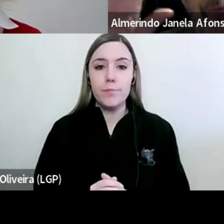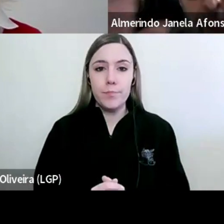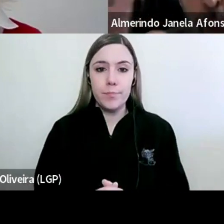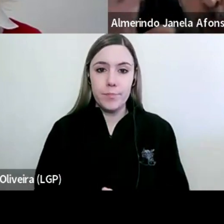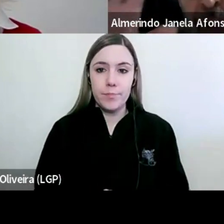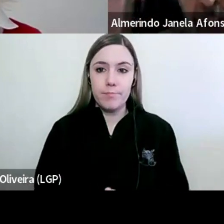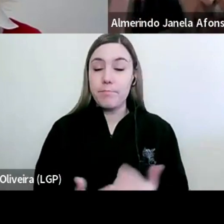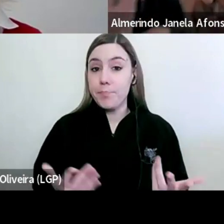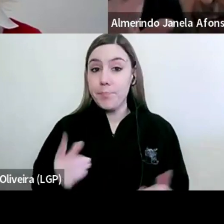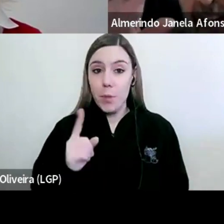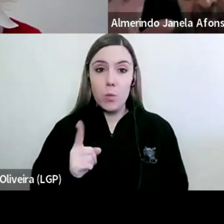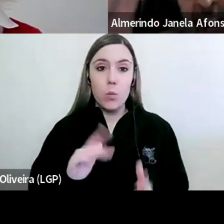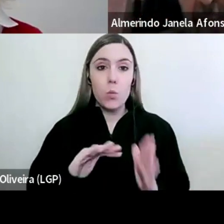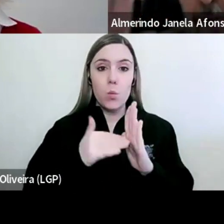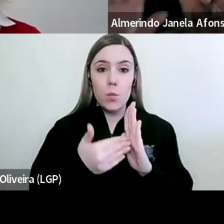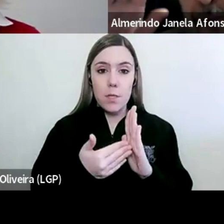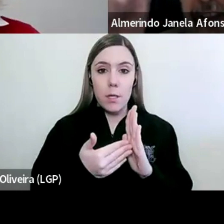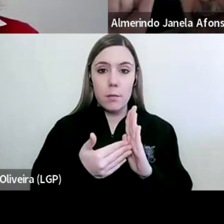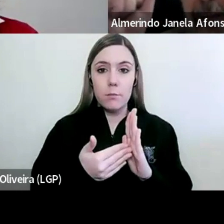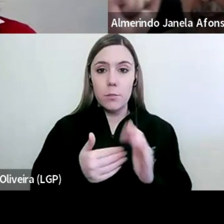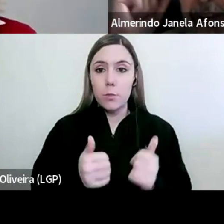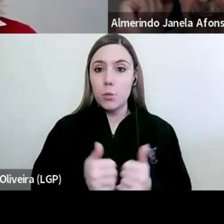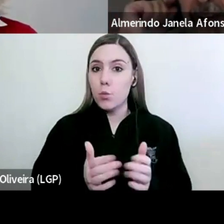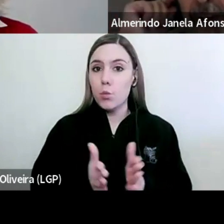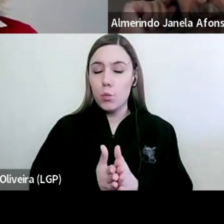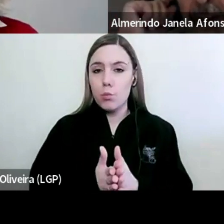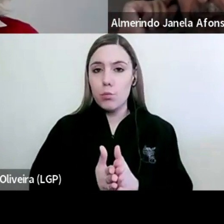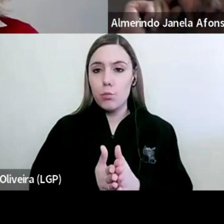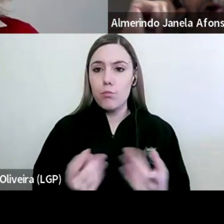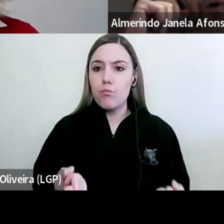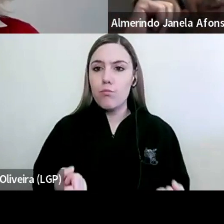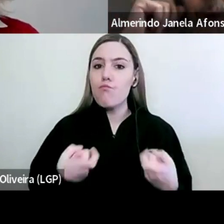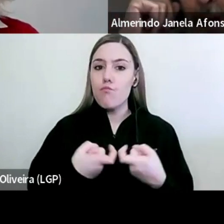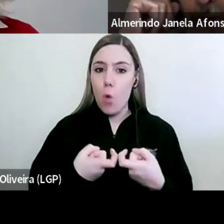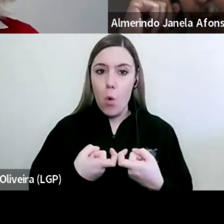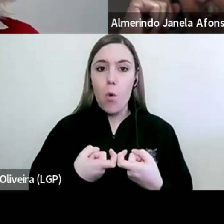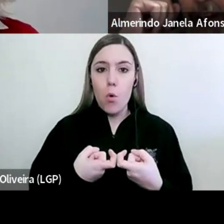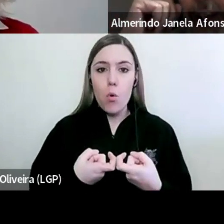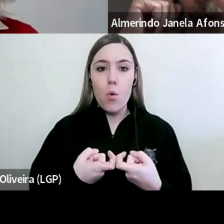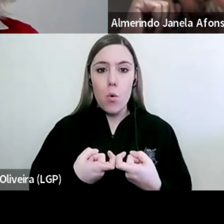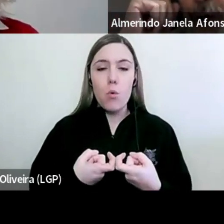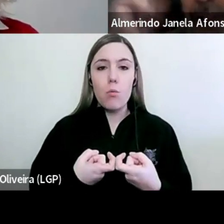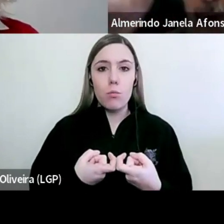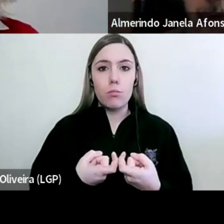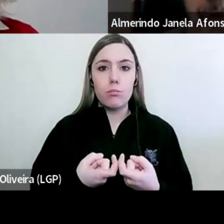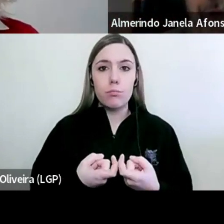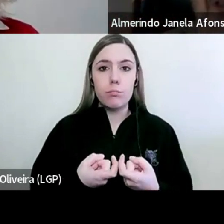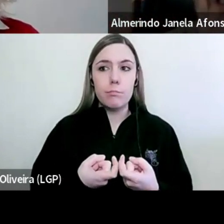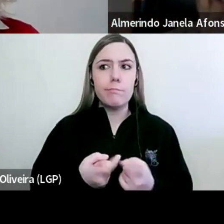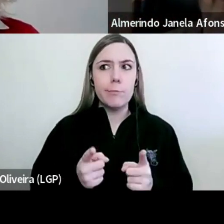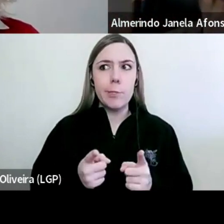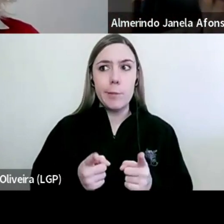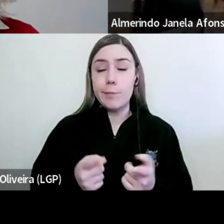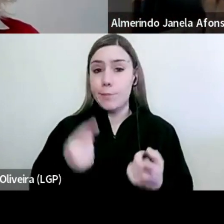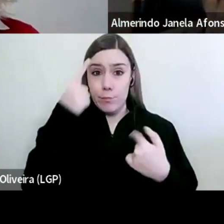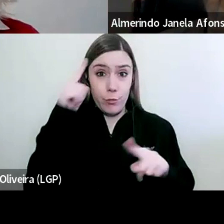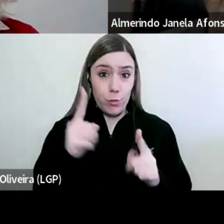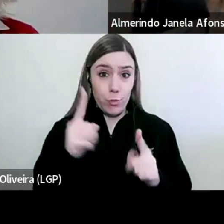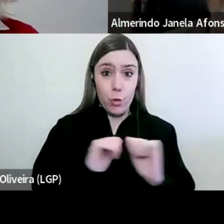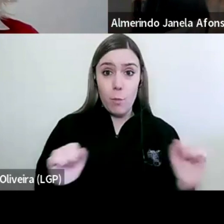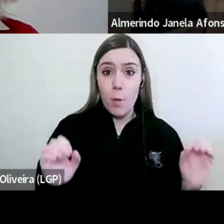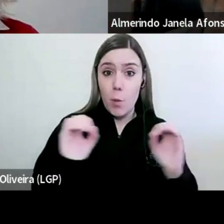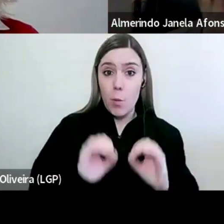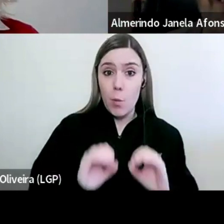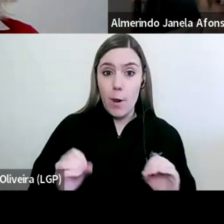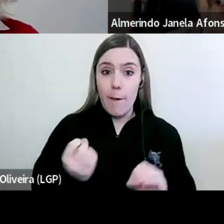Portanto, os exames encaixavam perfeitamente com a total falta de autonomia dos professores e da